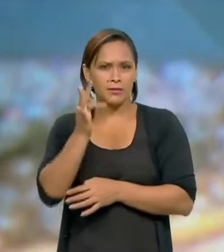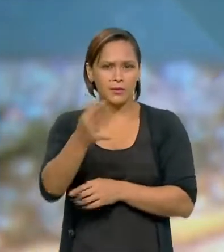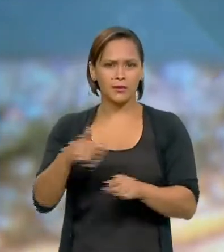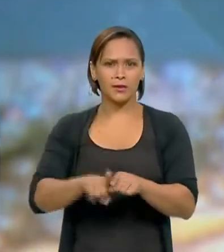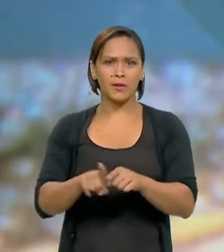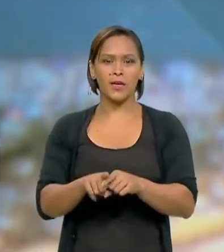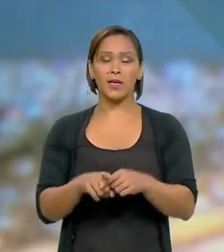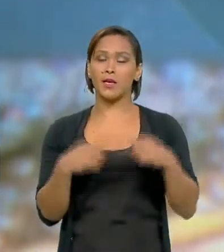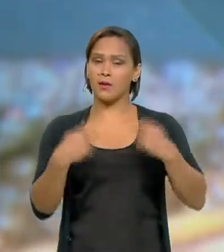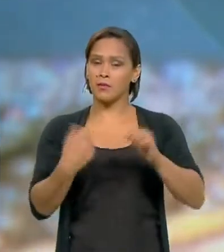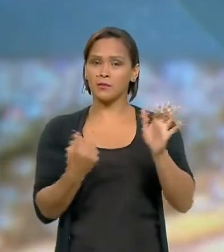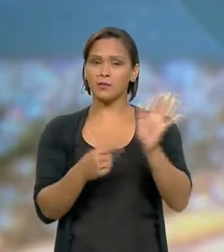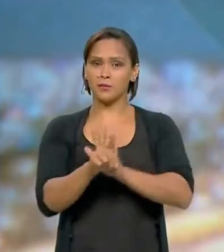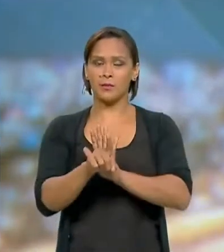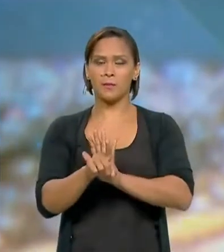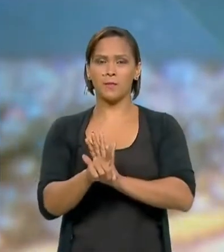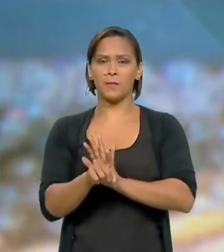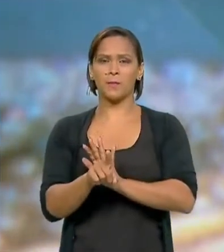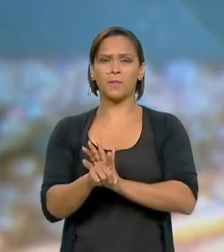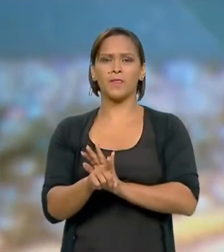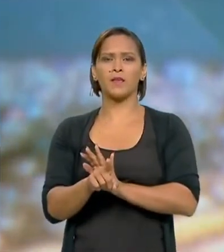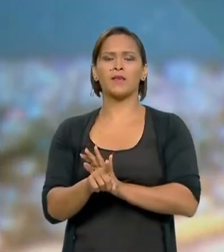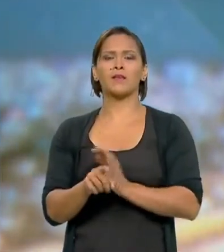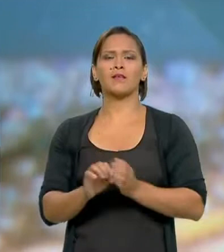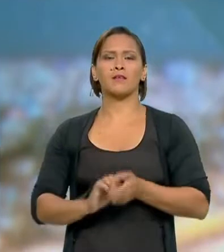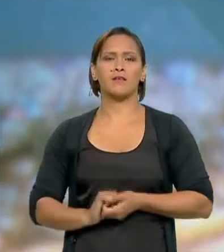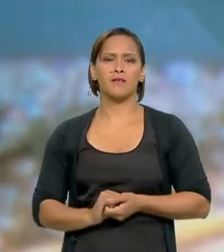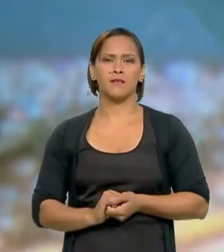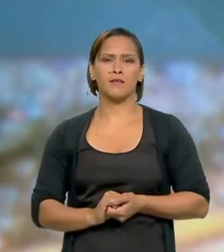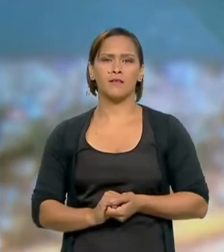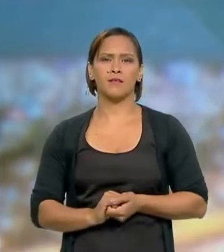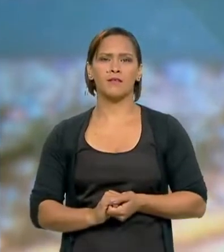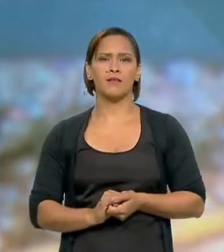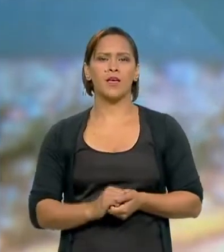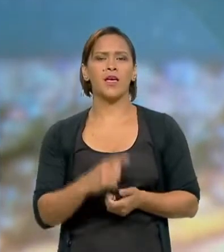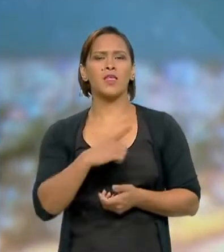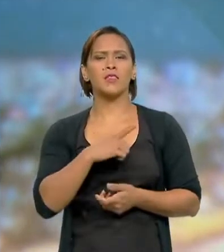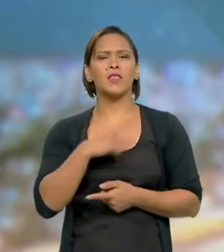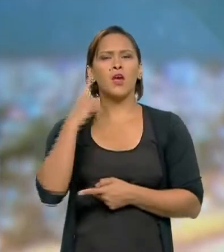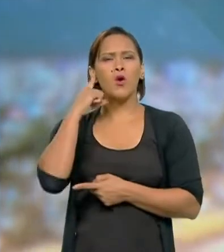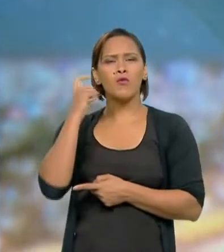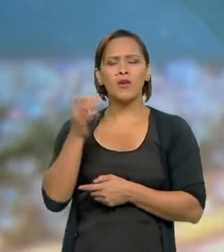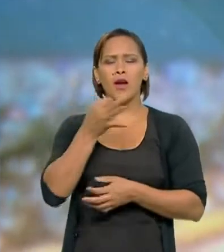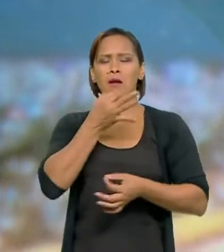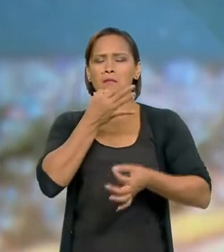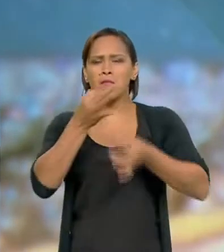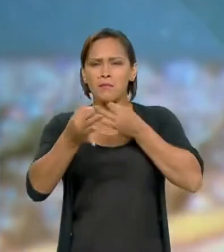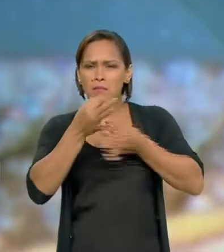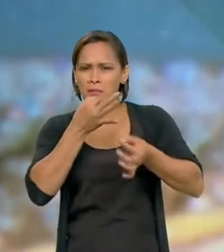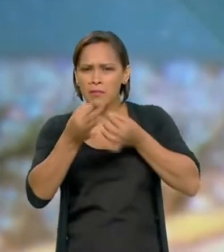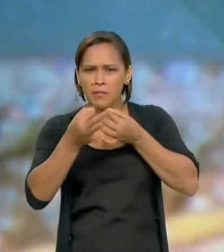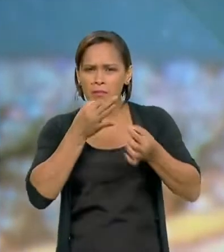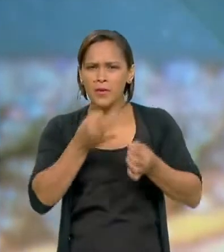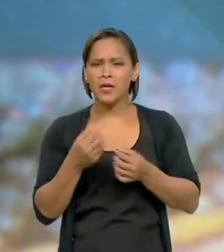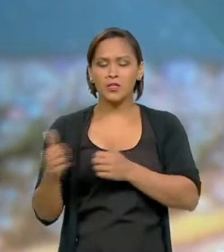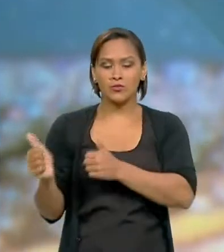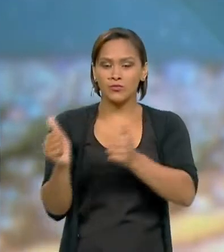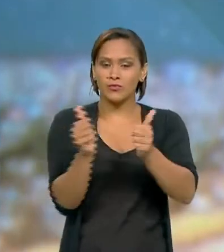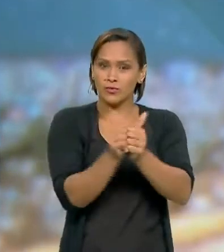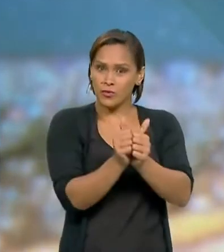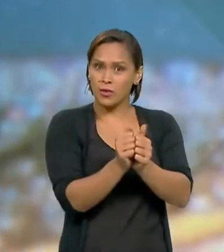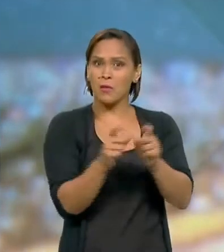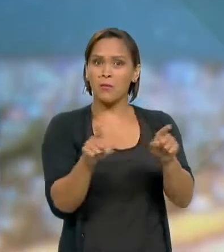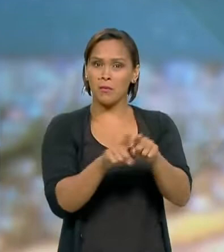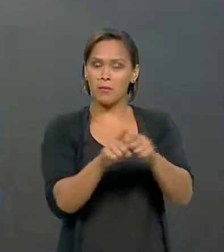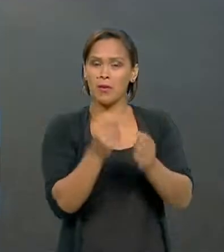que eu preciso muito perguntar para o senhor, general, é o seguinte, a gente tem ouvido muitas críticas, até de aliados do